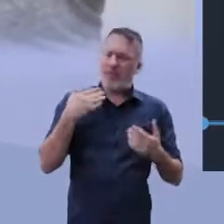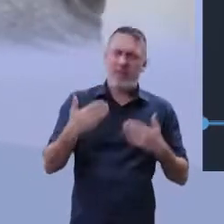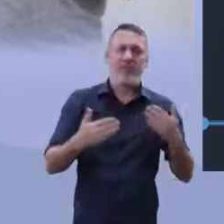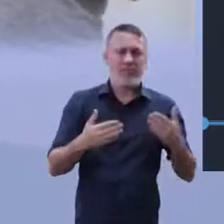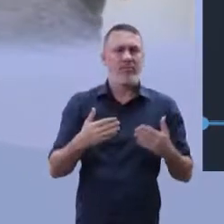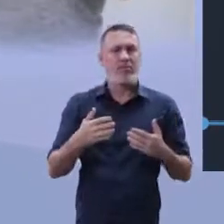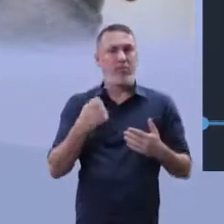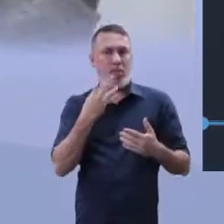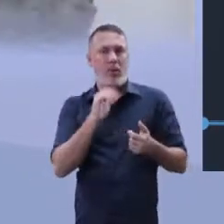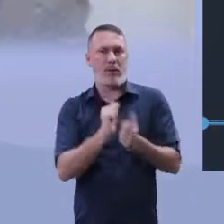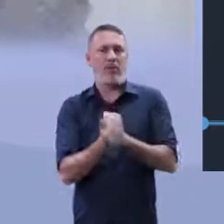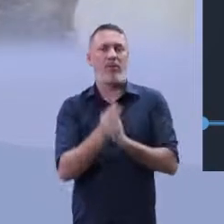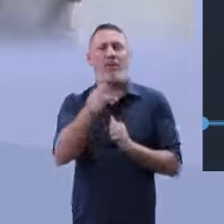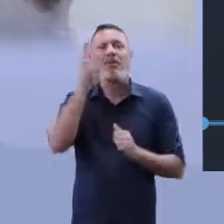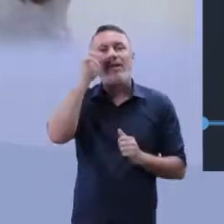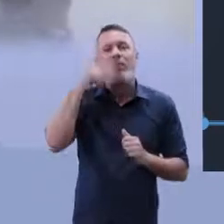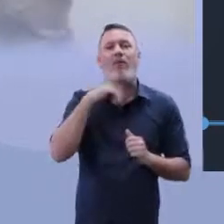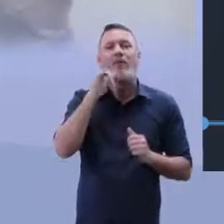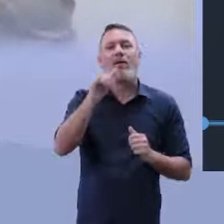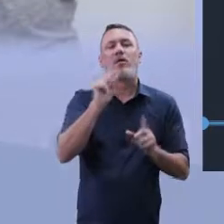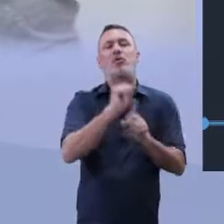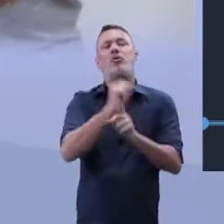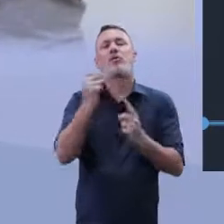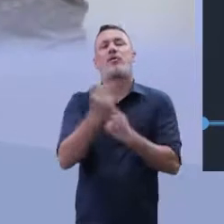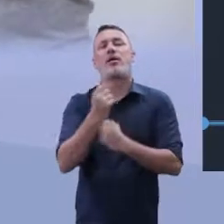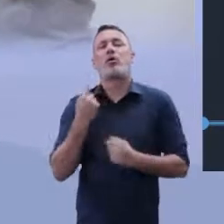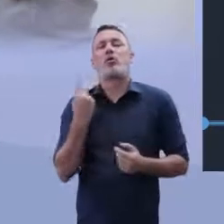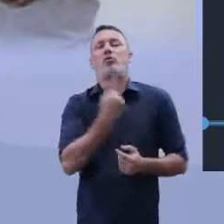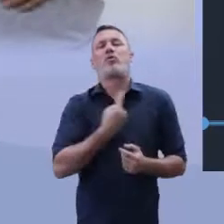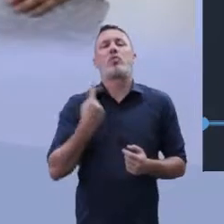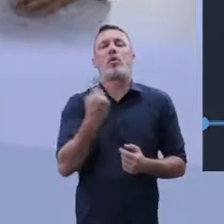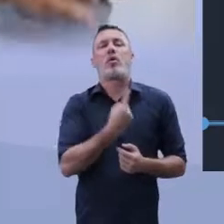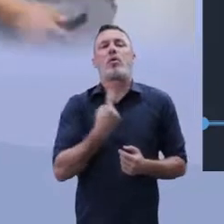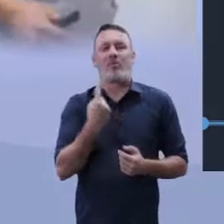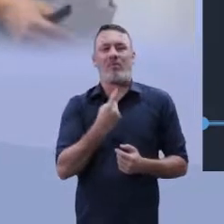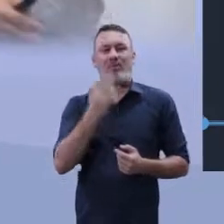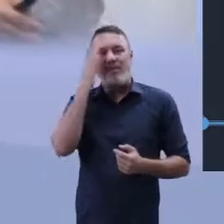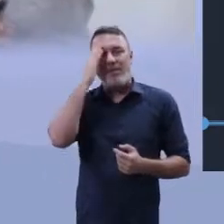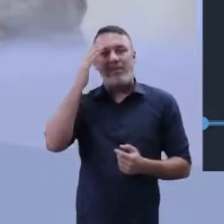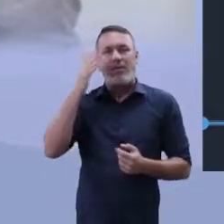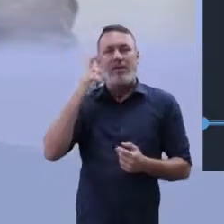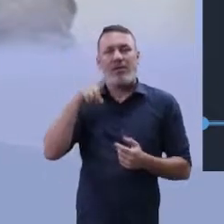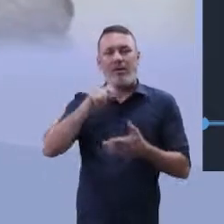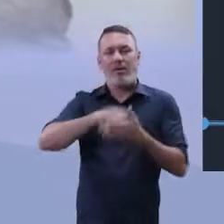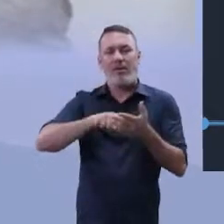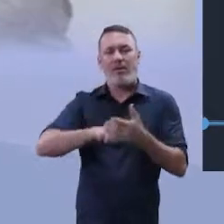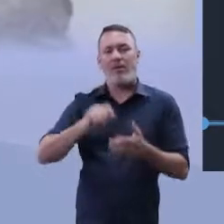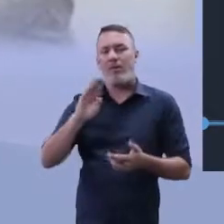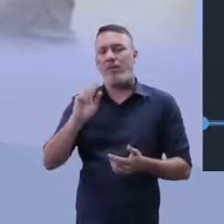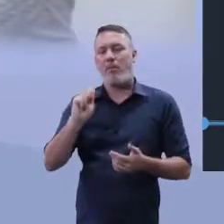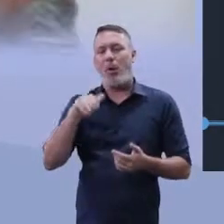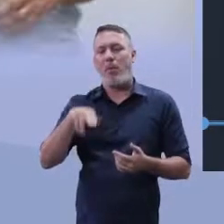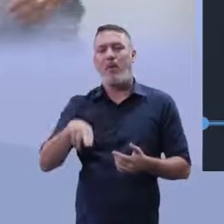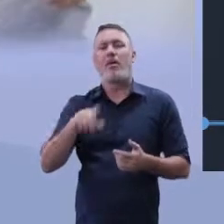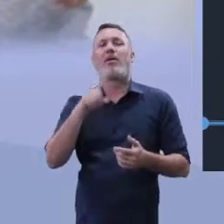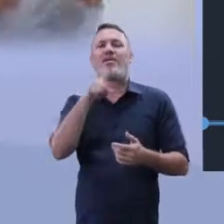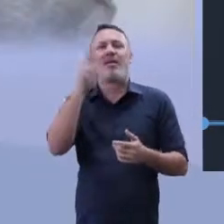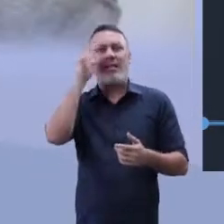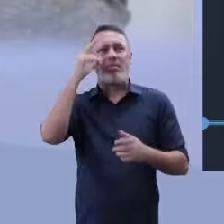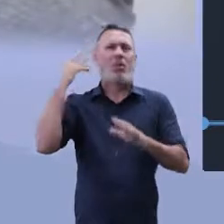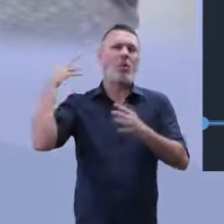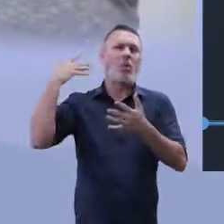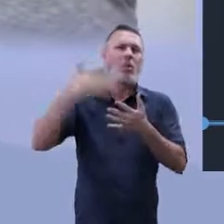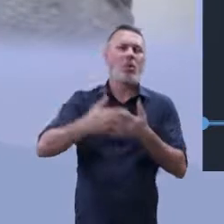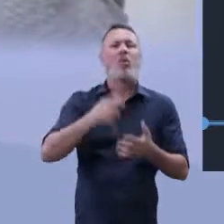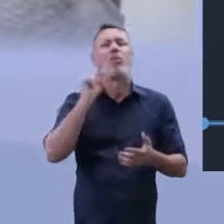falamos muito sobre o individualismo, individualismo de Bauman, Bauman, individualismo na violência contra os animais, o individualismo na violência no trânsito,